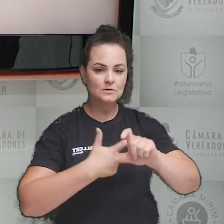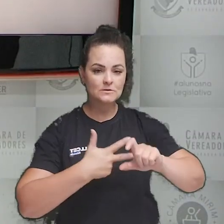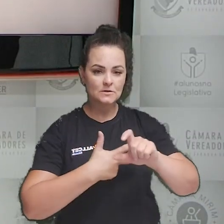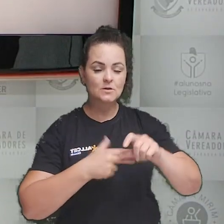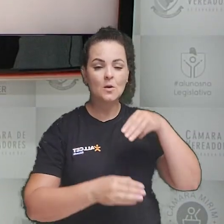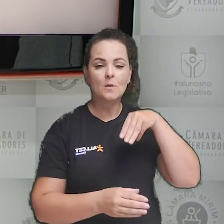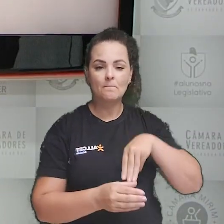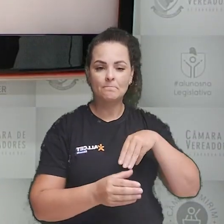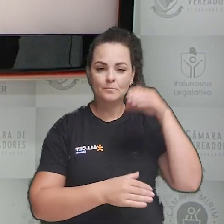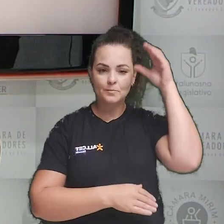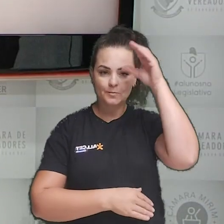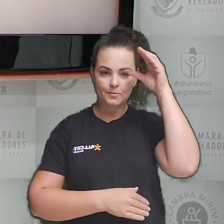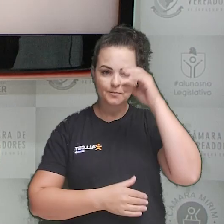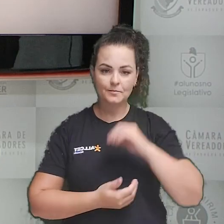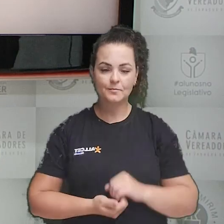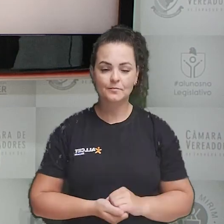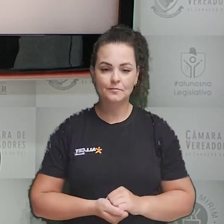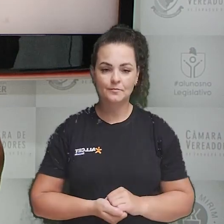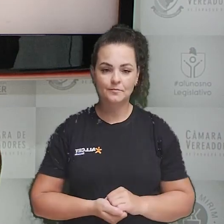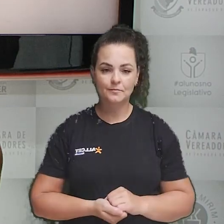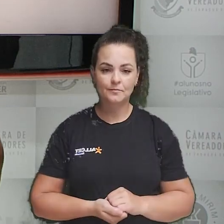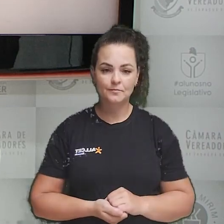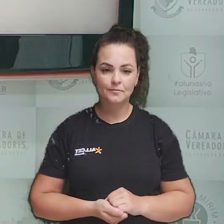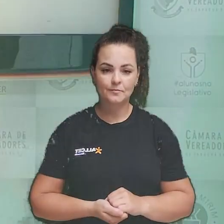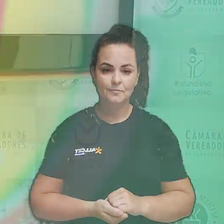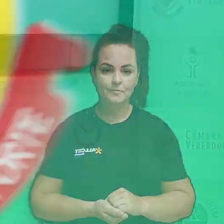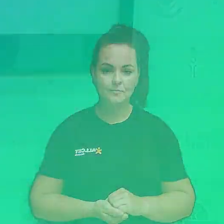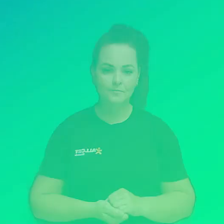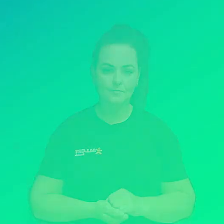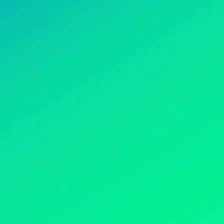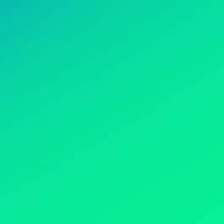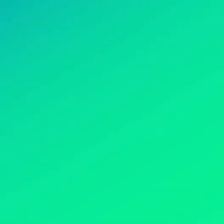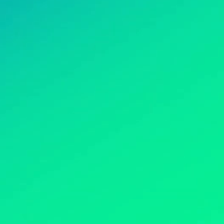lei foi enviado ao Executivo Municipal para sanção.